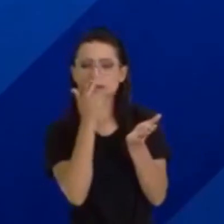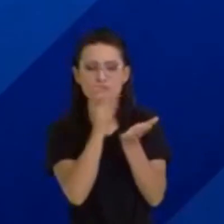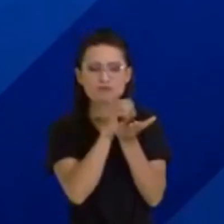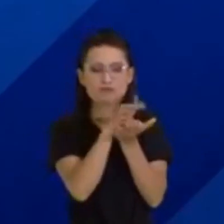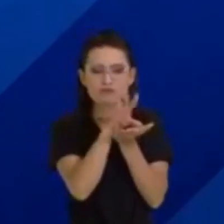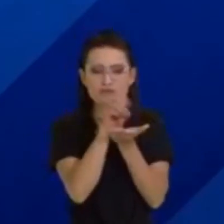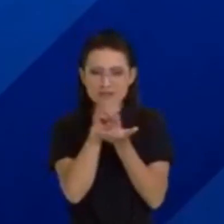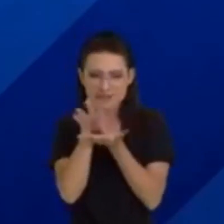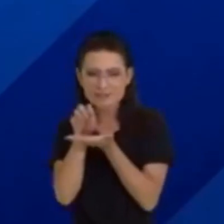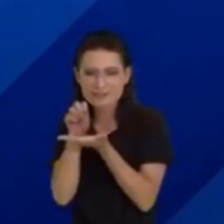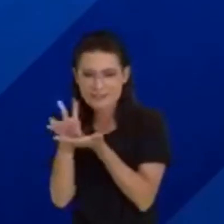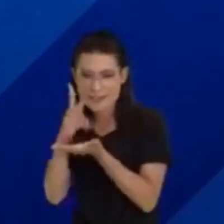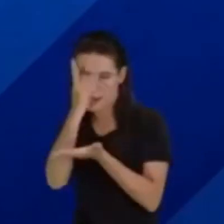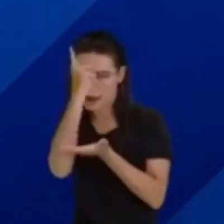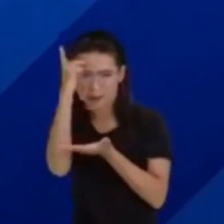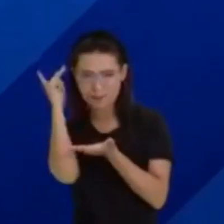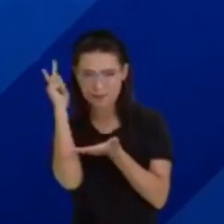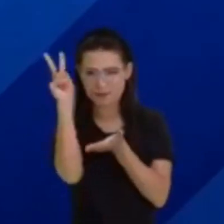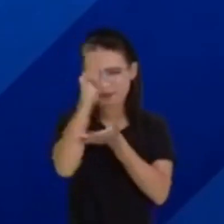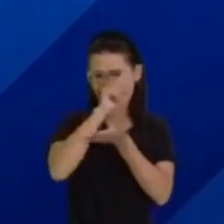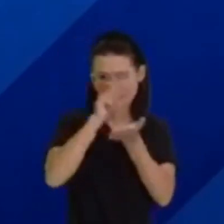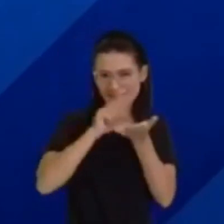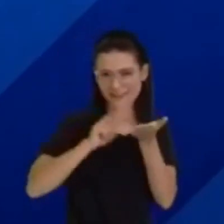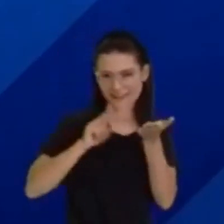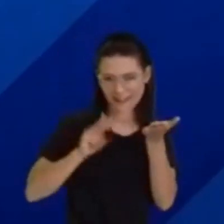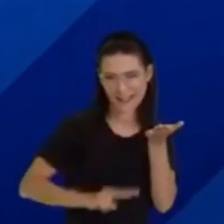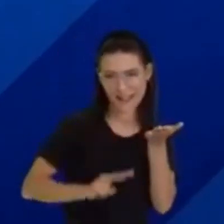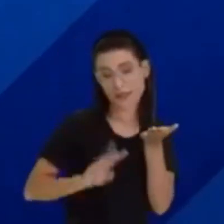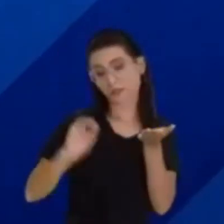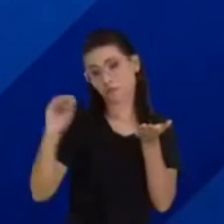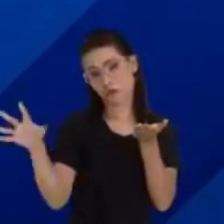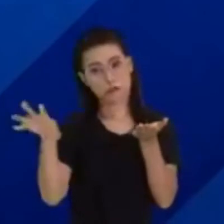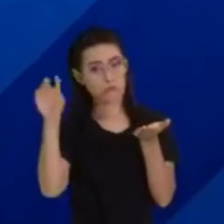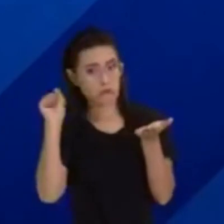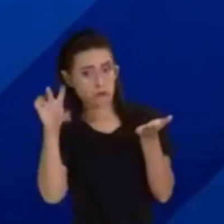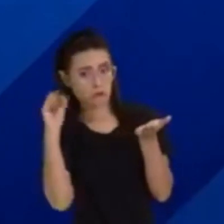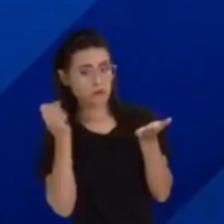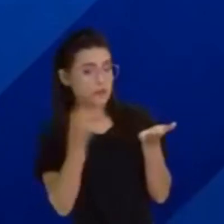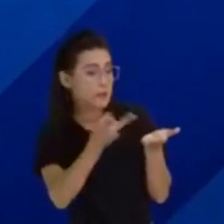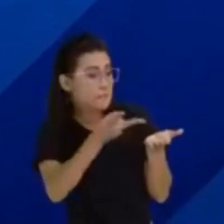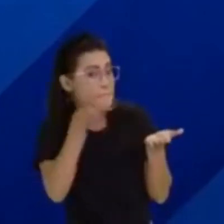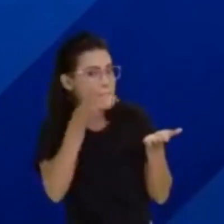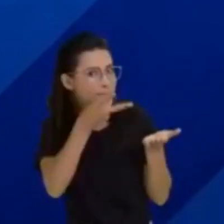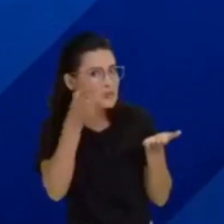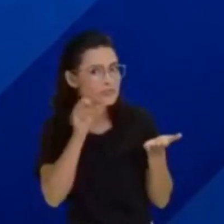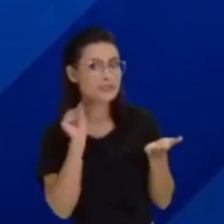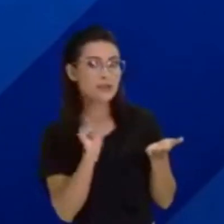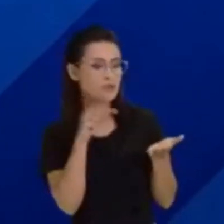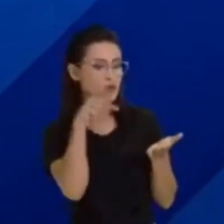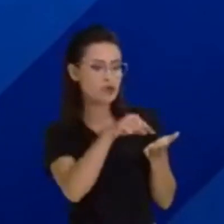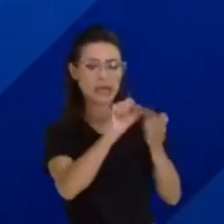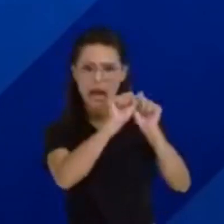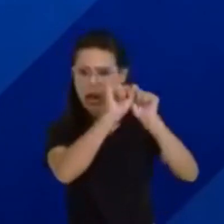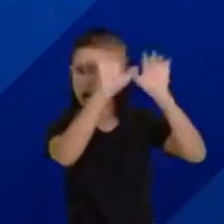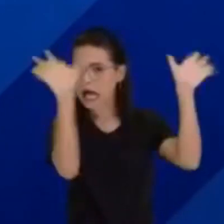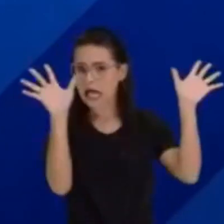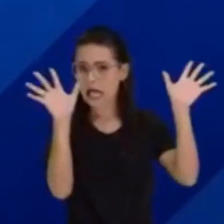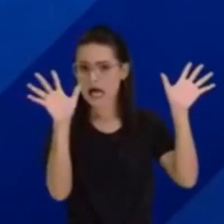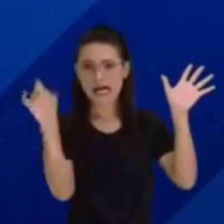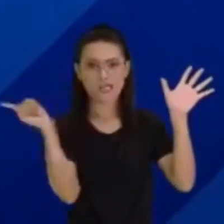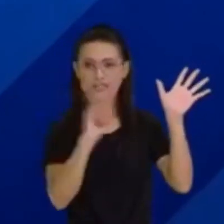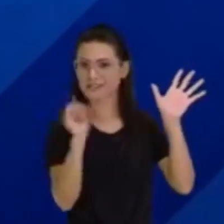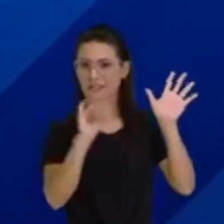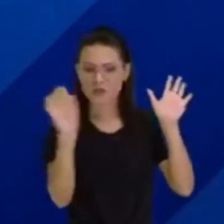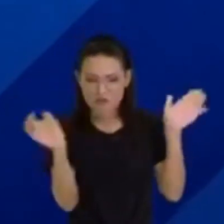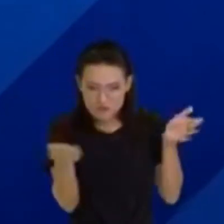leitor ou o ouvinte daquele texto consiga perceber o que não está escrito no